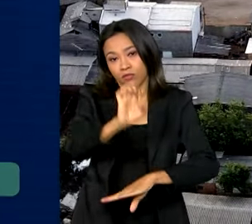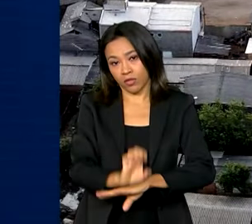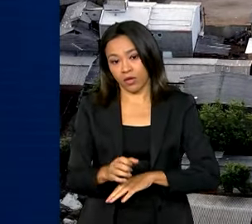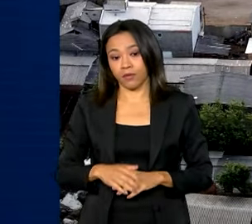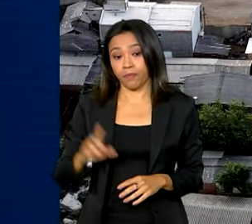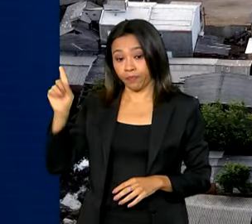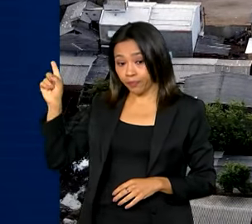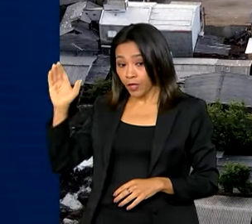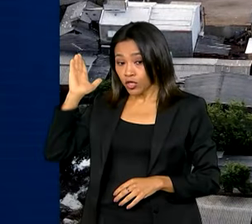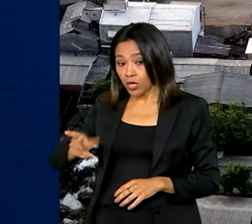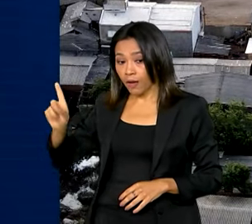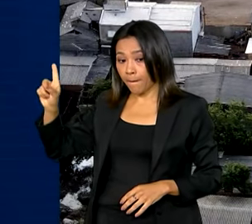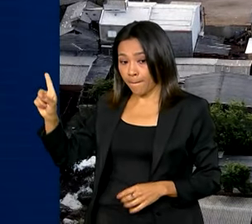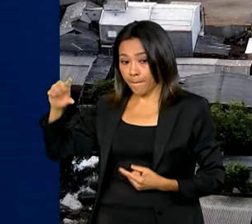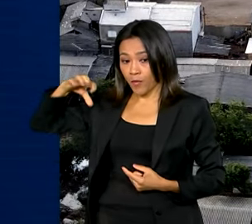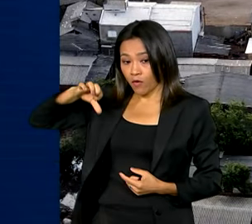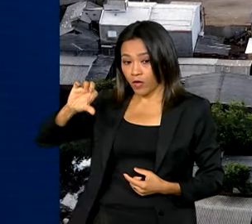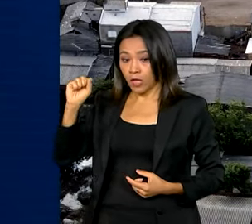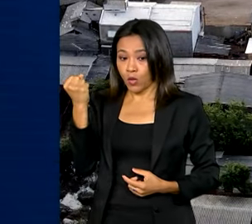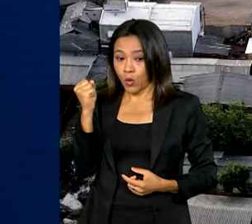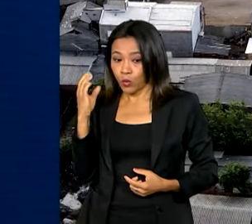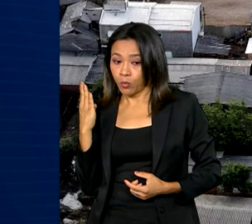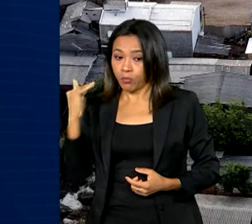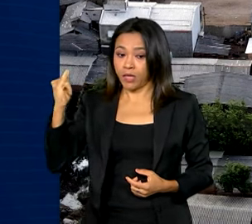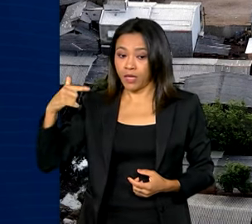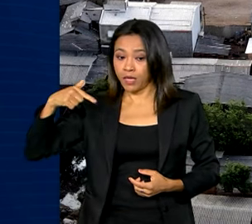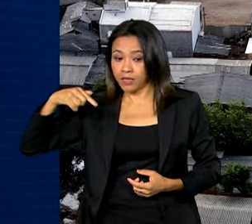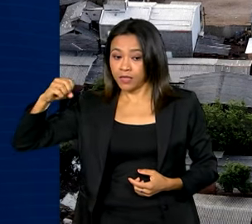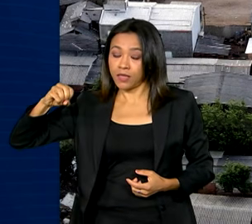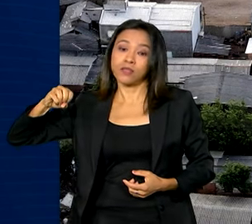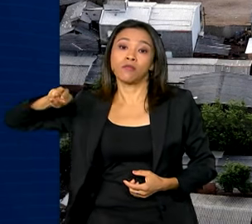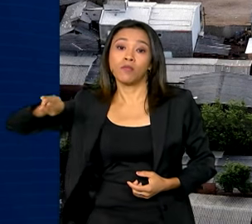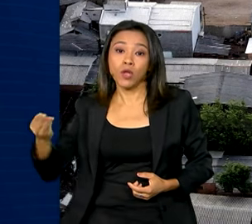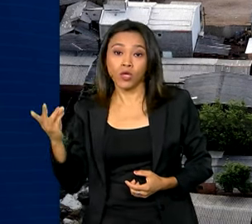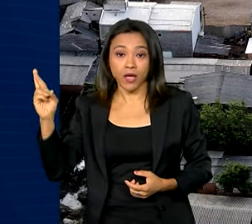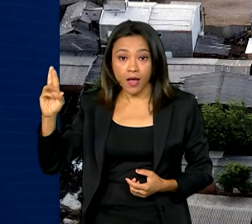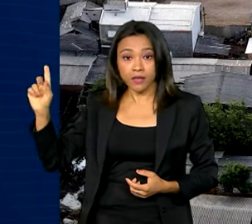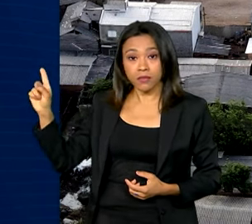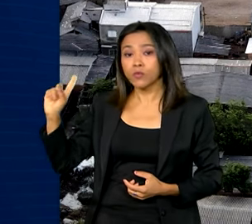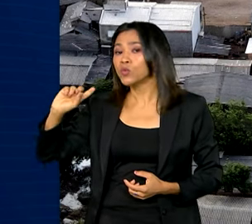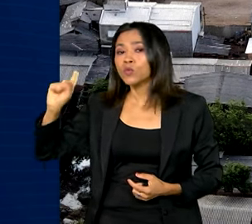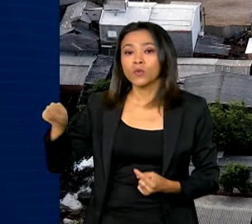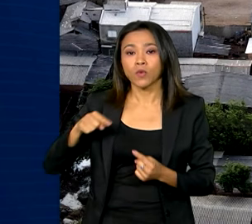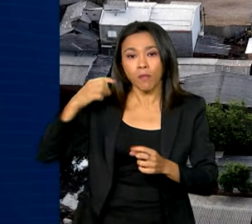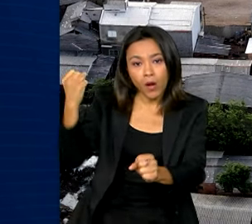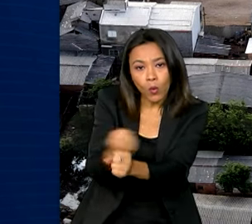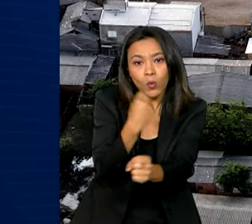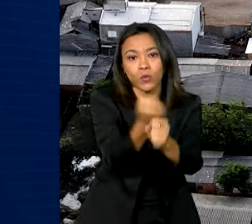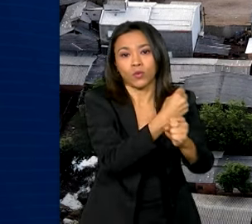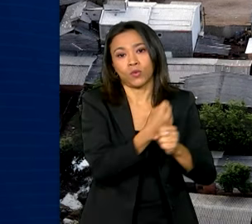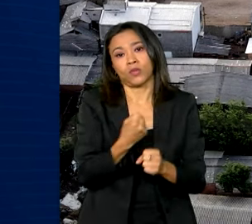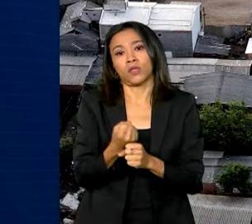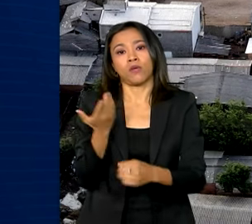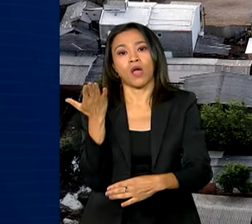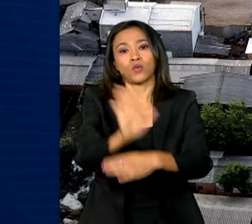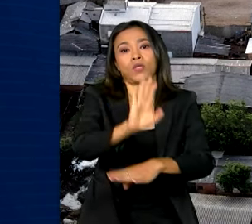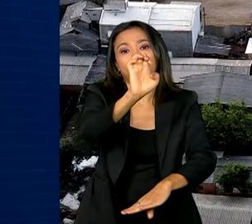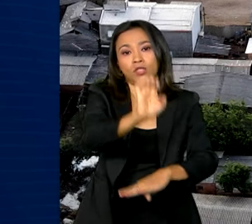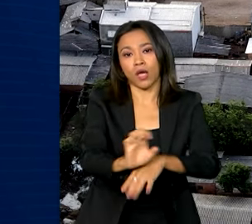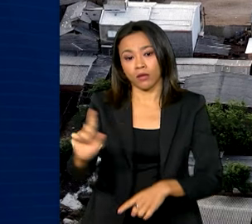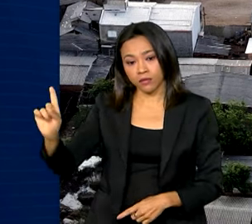98 bilhões e 700 milhões de reais para a reconstrução do Rio Grande do Sul. Desses,